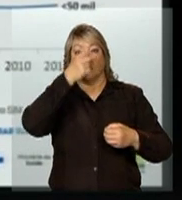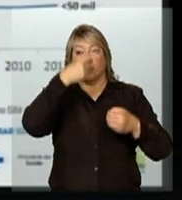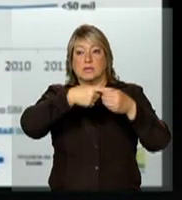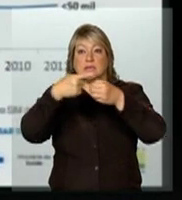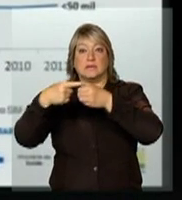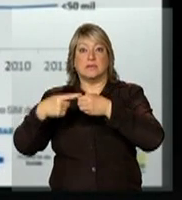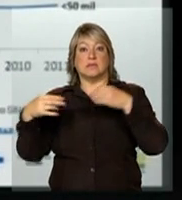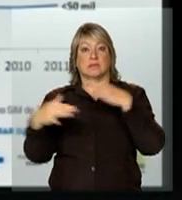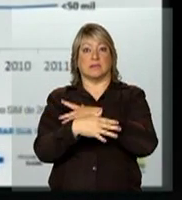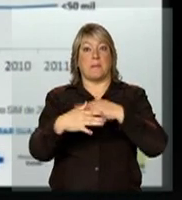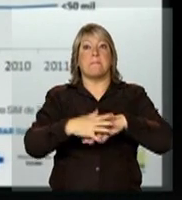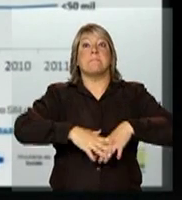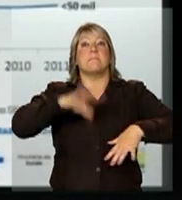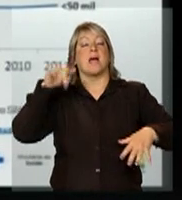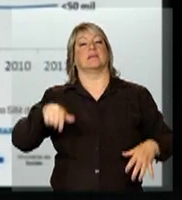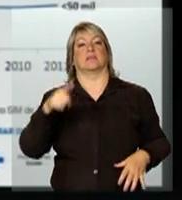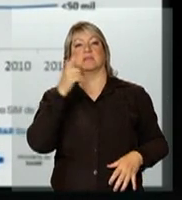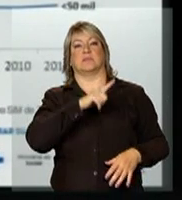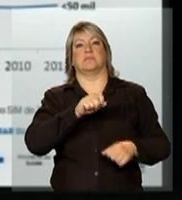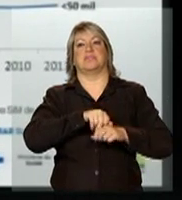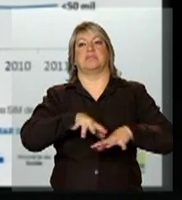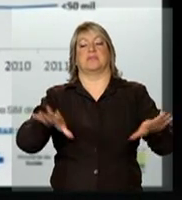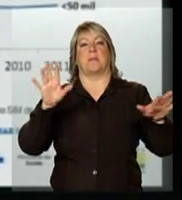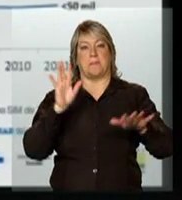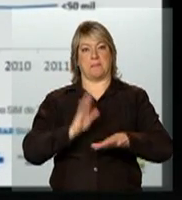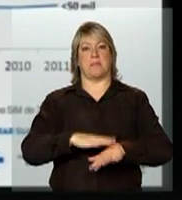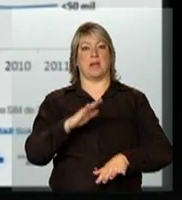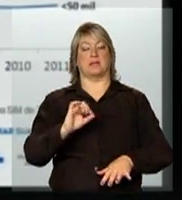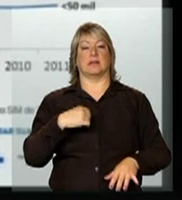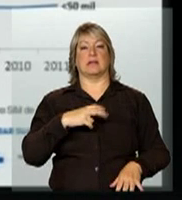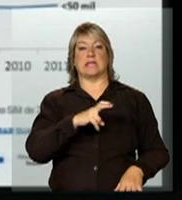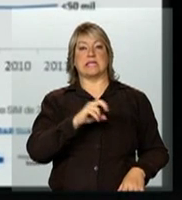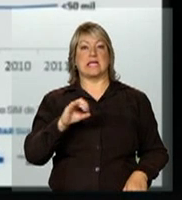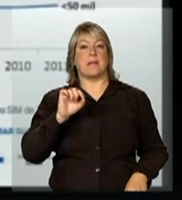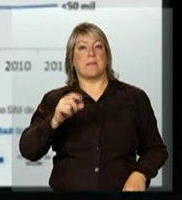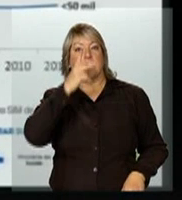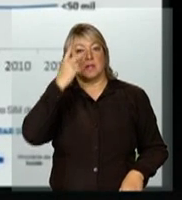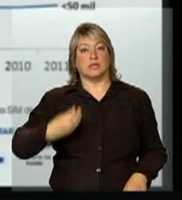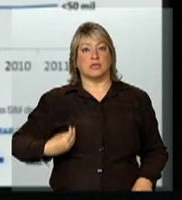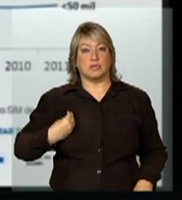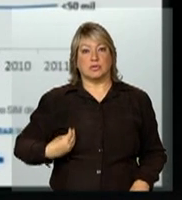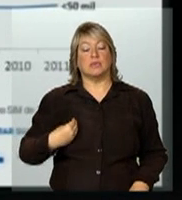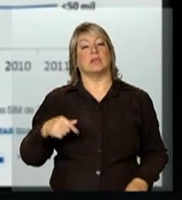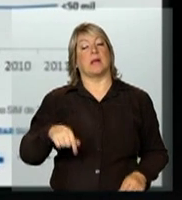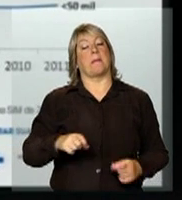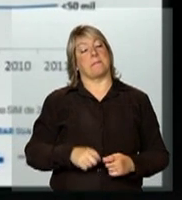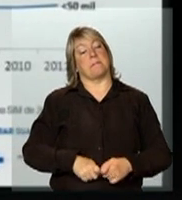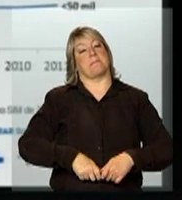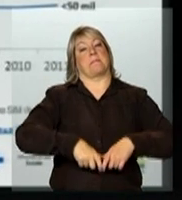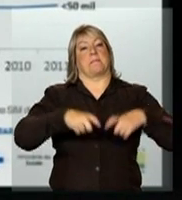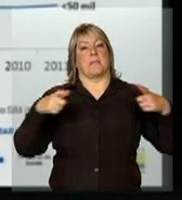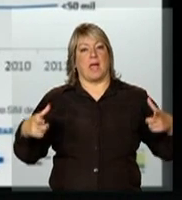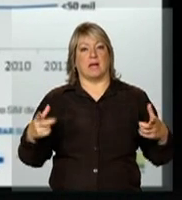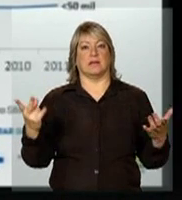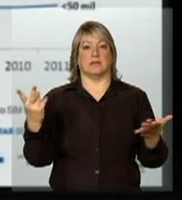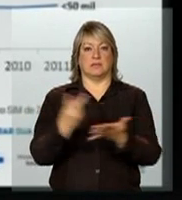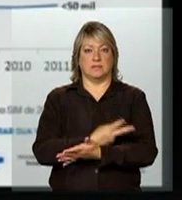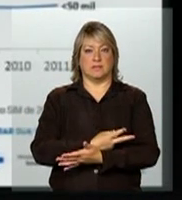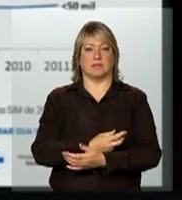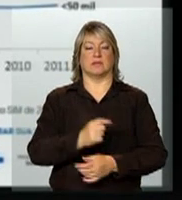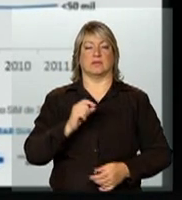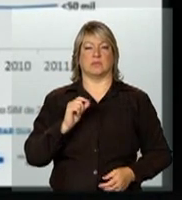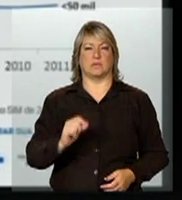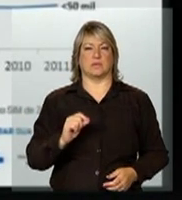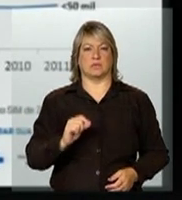Então, gente tem, por exemplo, a taxa de incidência nos municípios com mais de 500 mil habitantes é muito maior, chega a ser